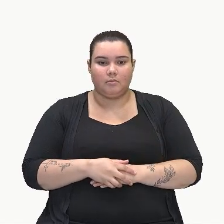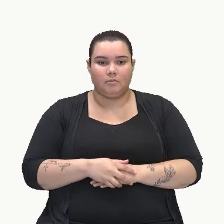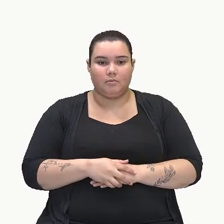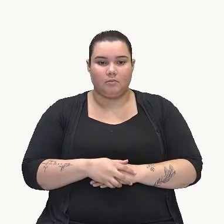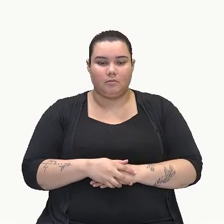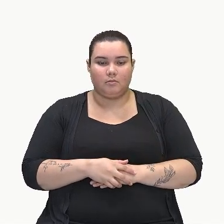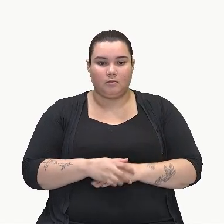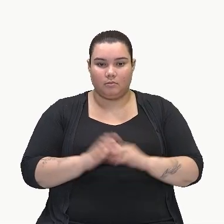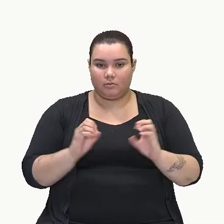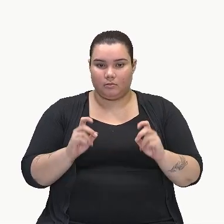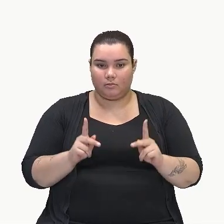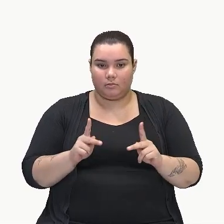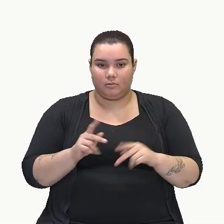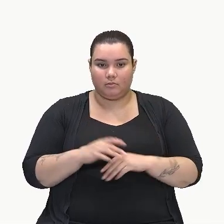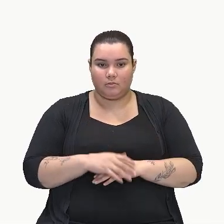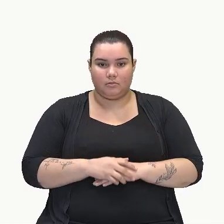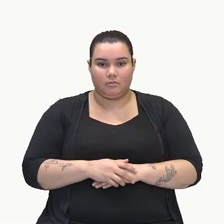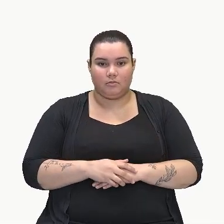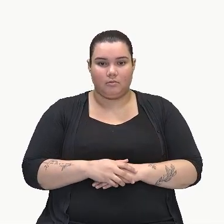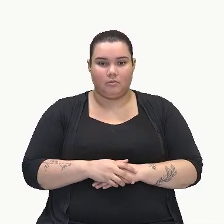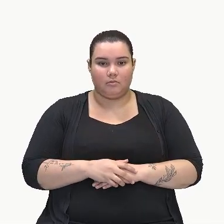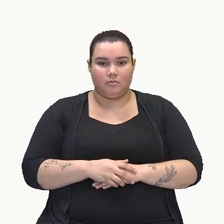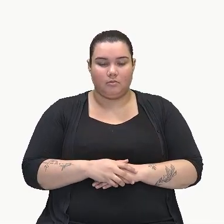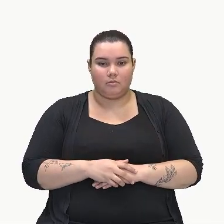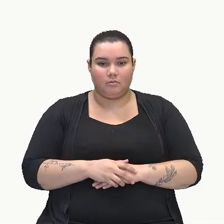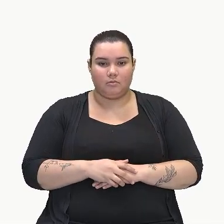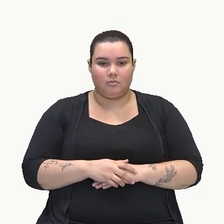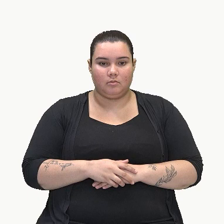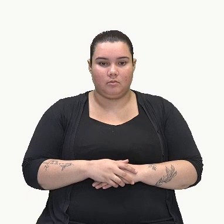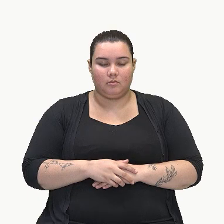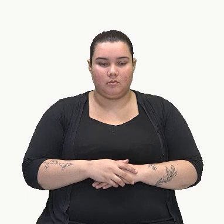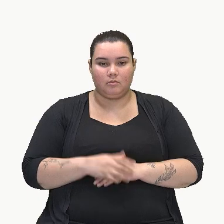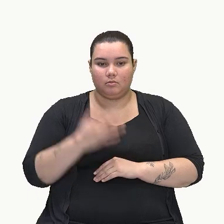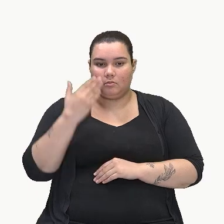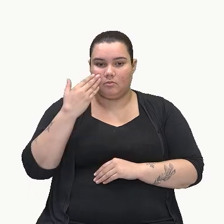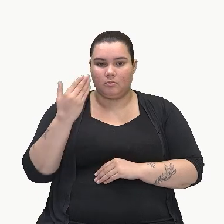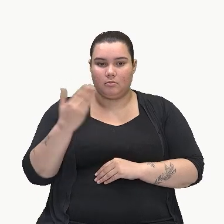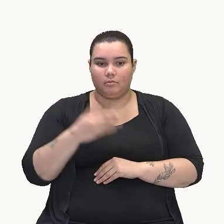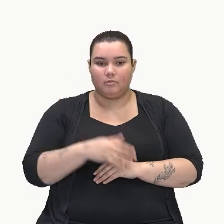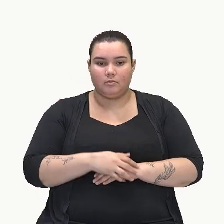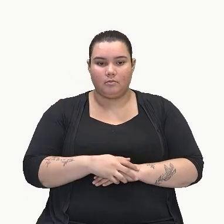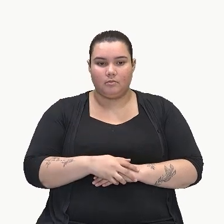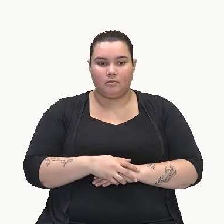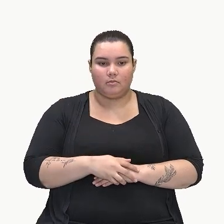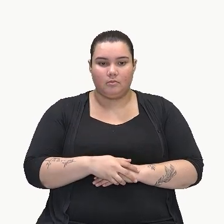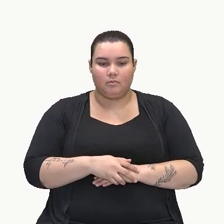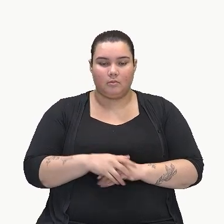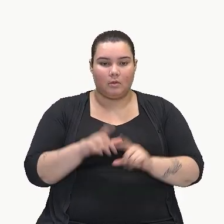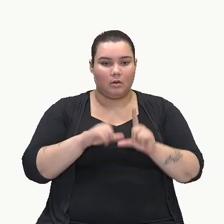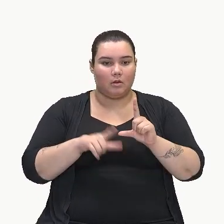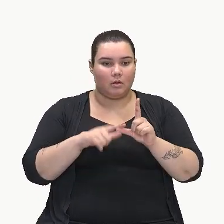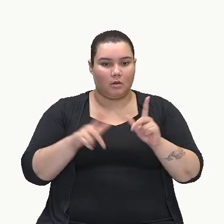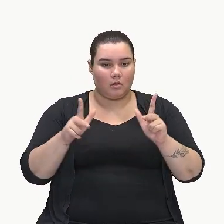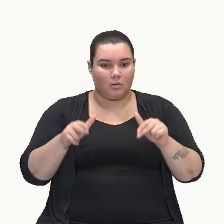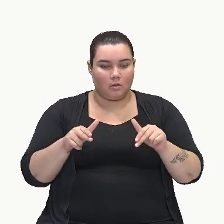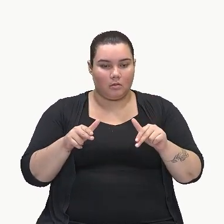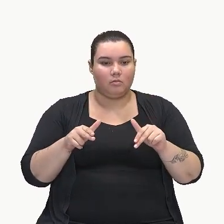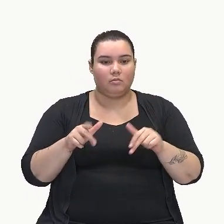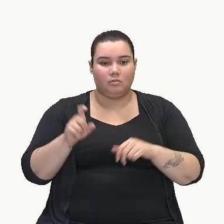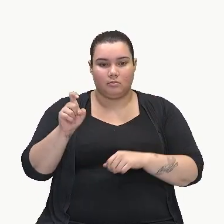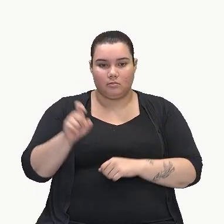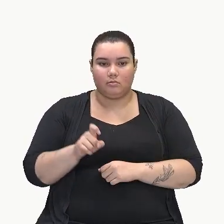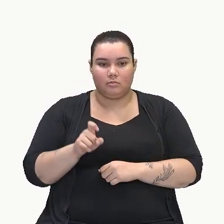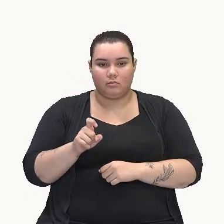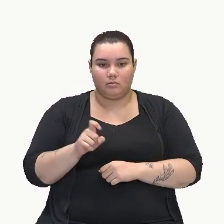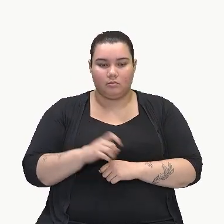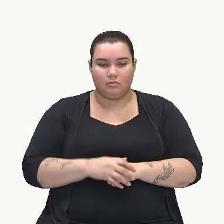Ok? Agora, ó. Eu tenho mesma letra. Ok? X.